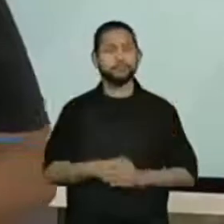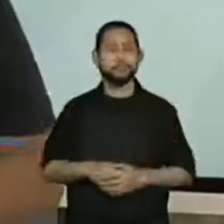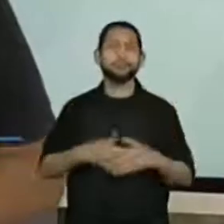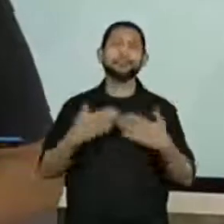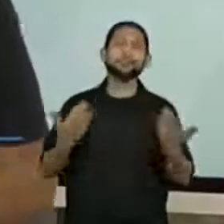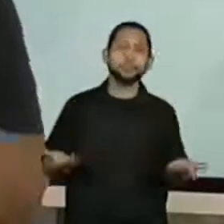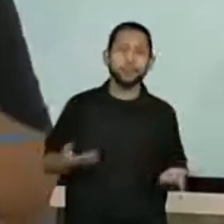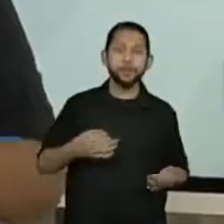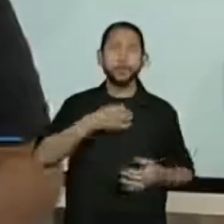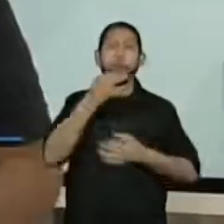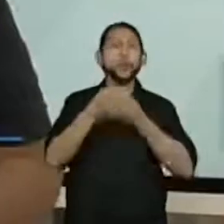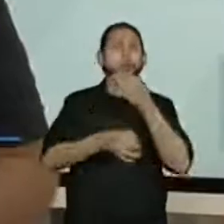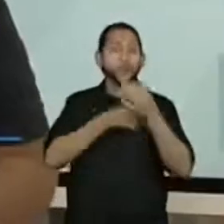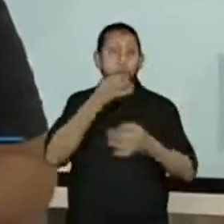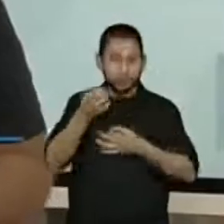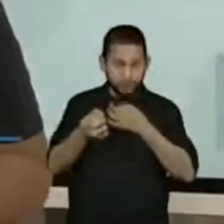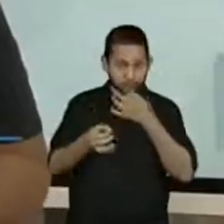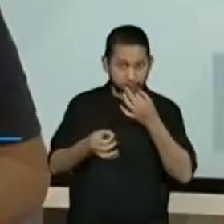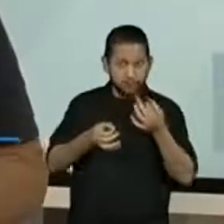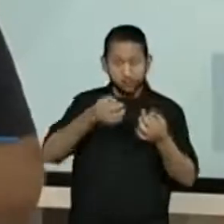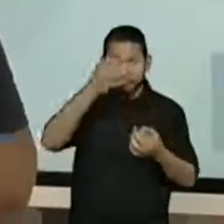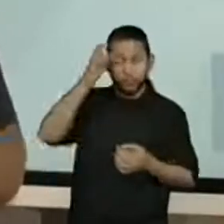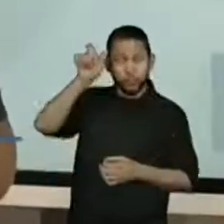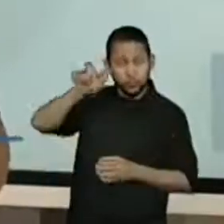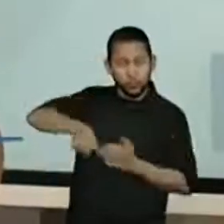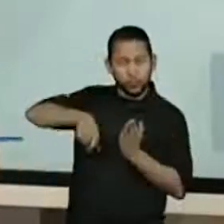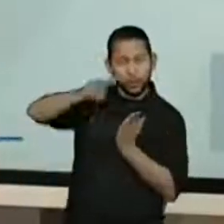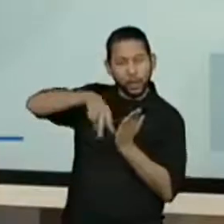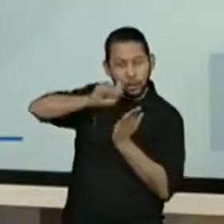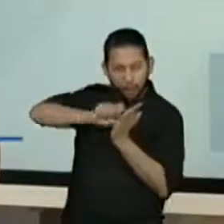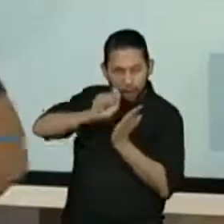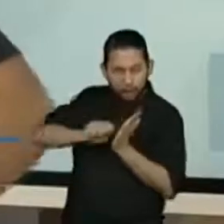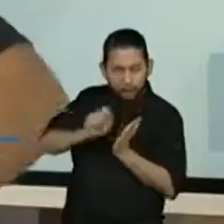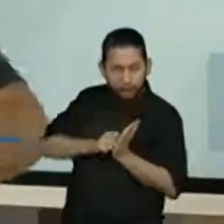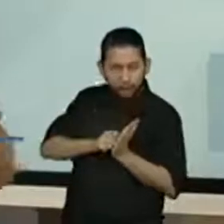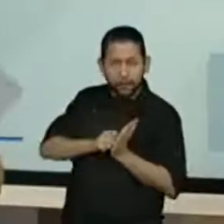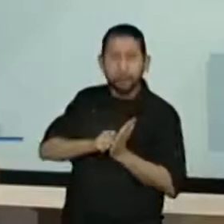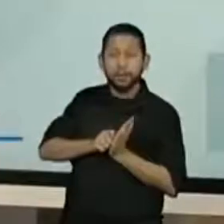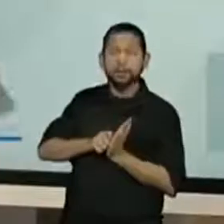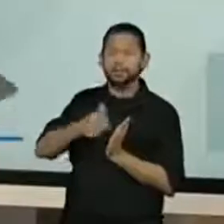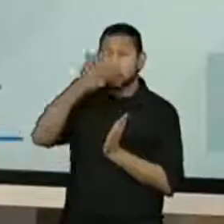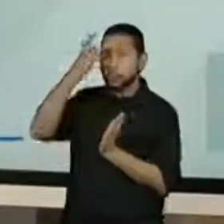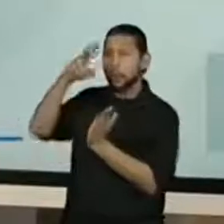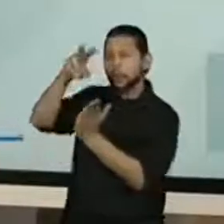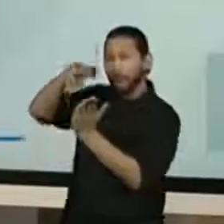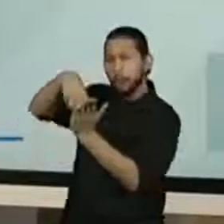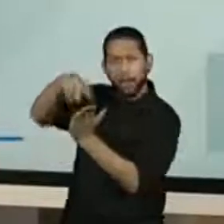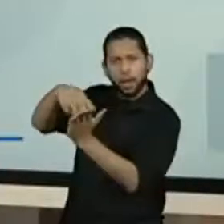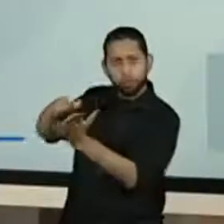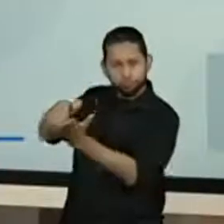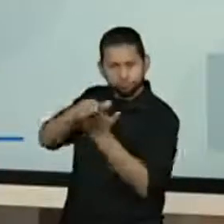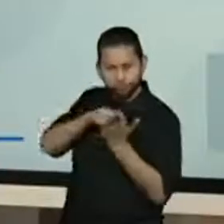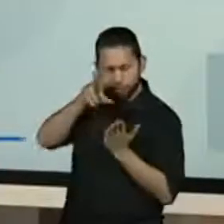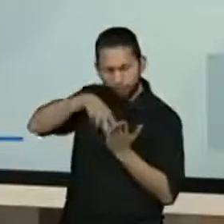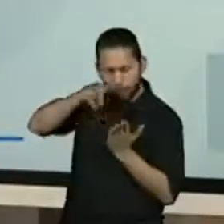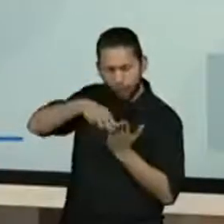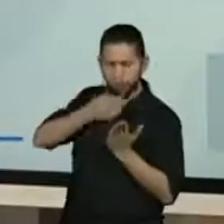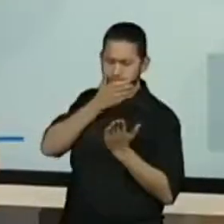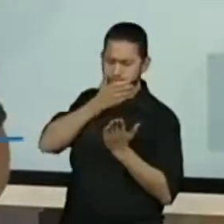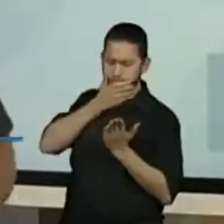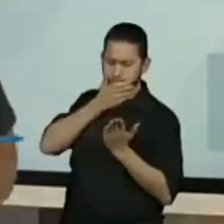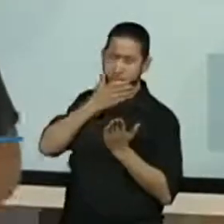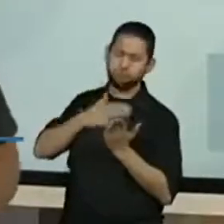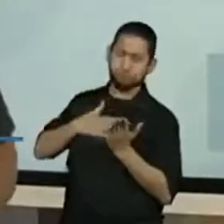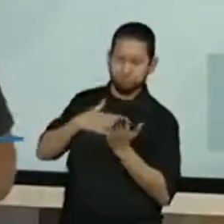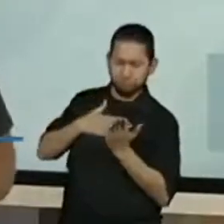opinativa de leitor. Será que vocês já fizeram? O que seria? Alguém consegue pôr em poucas palavras o